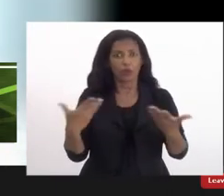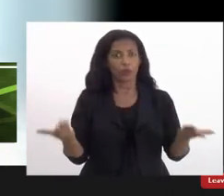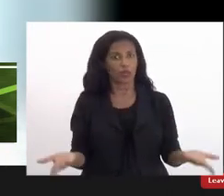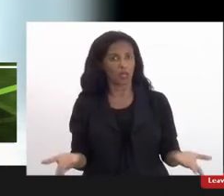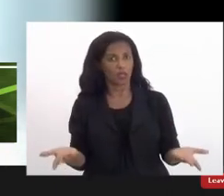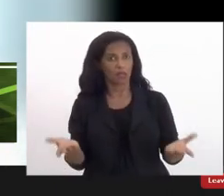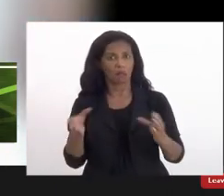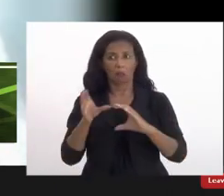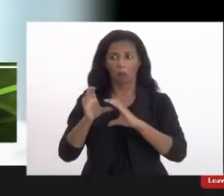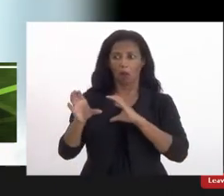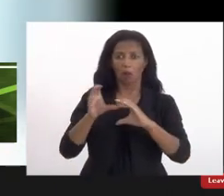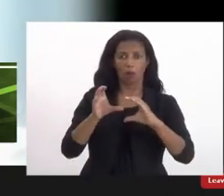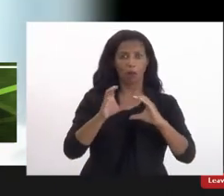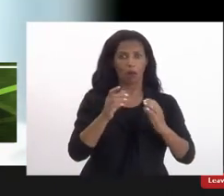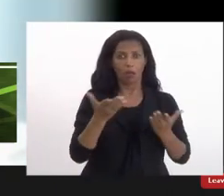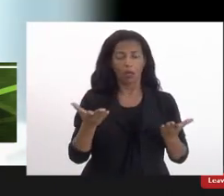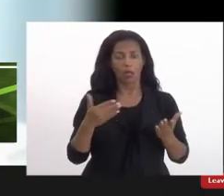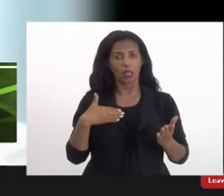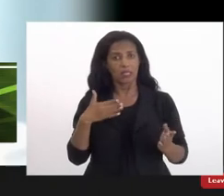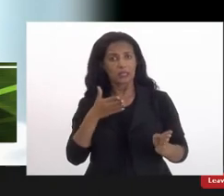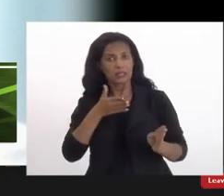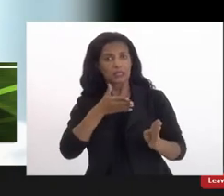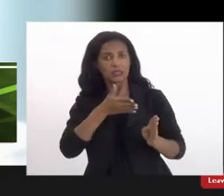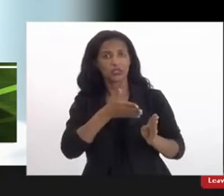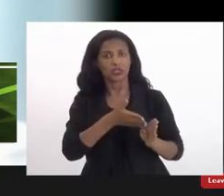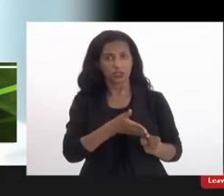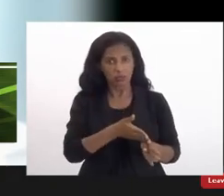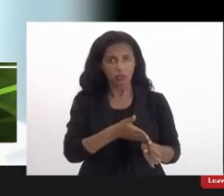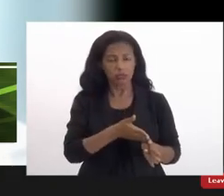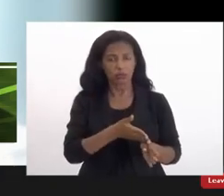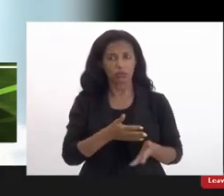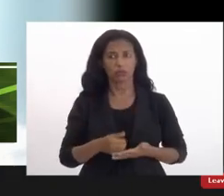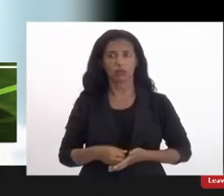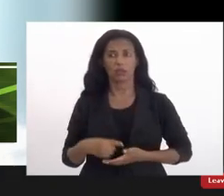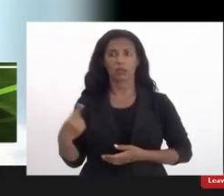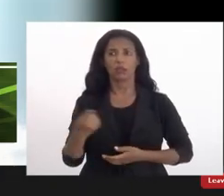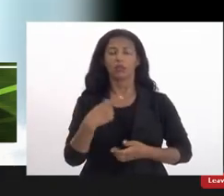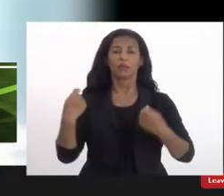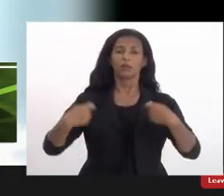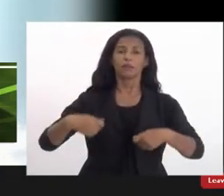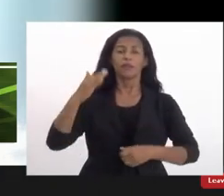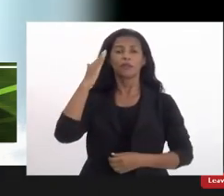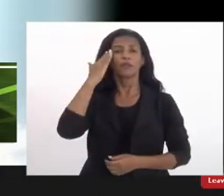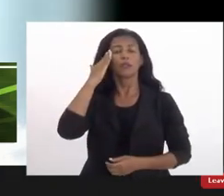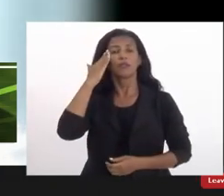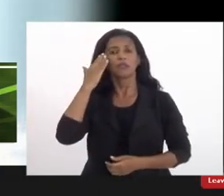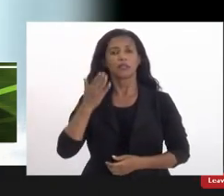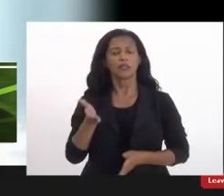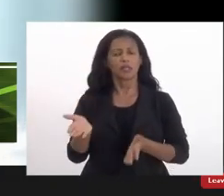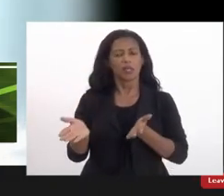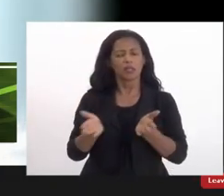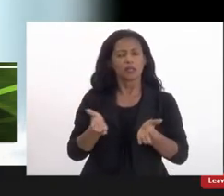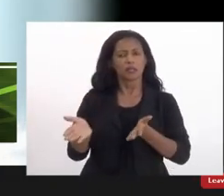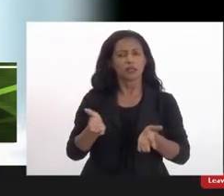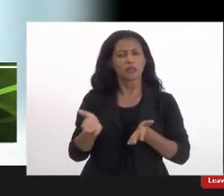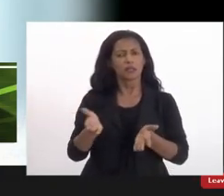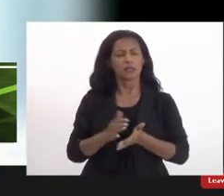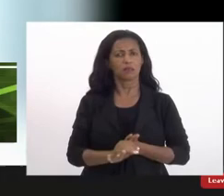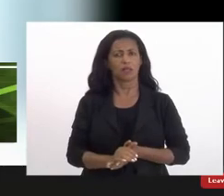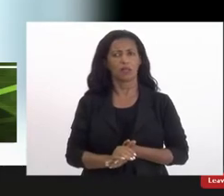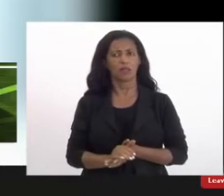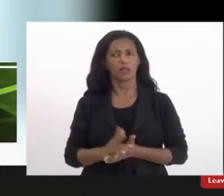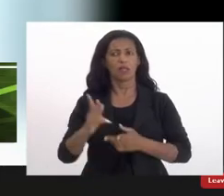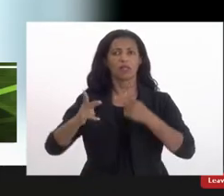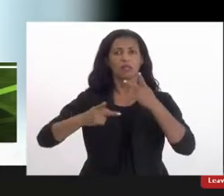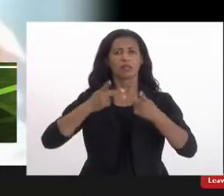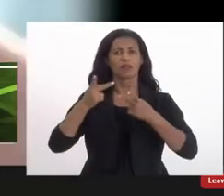falando e nesse sentido né a gente precisa entender que acessibilidade ela quando se